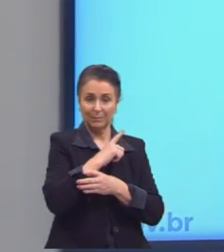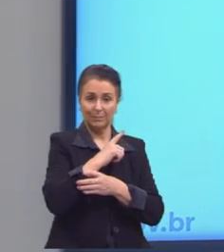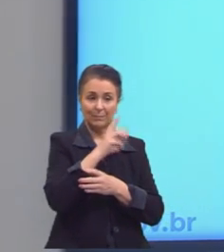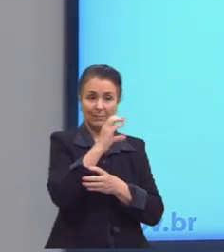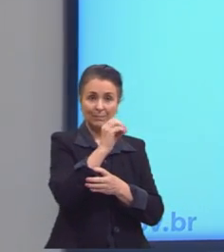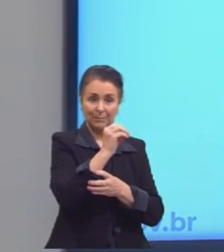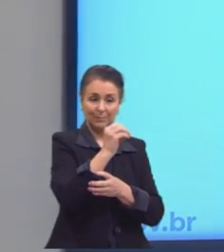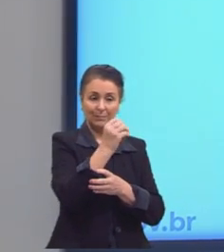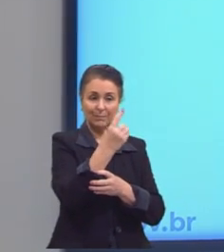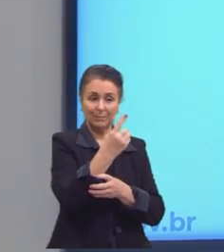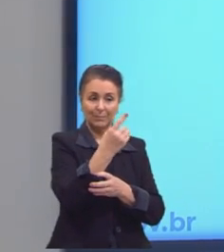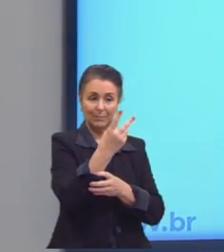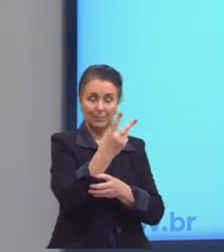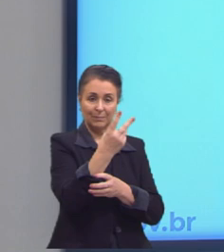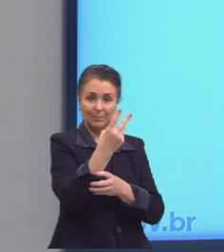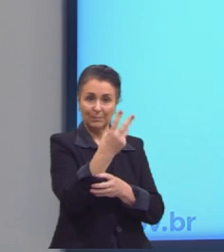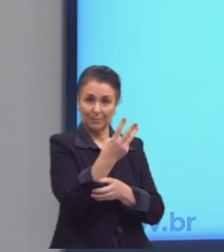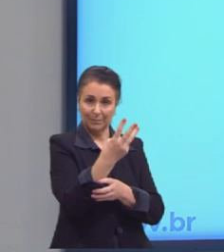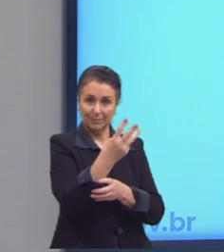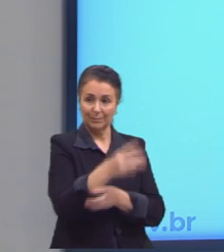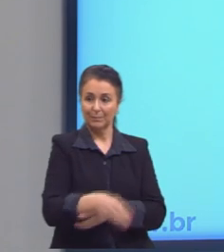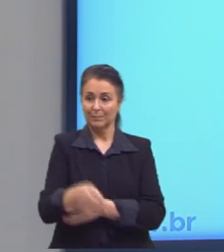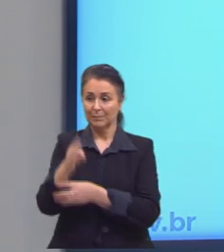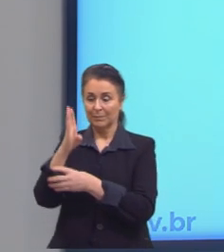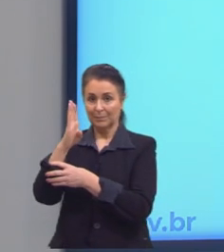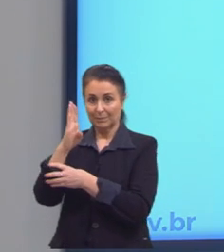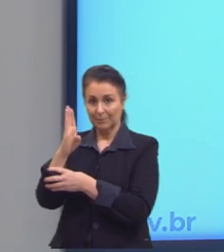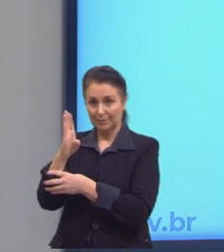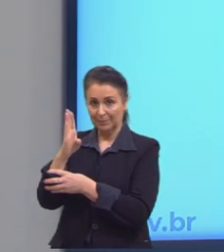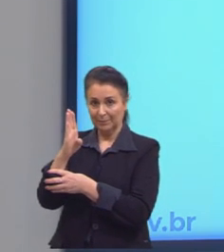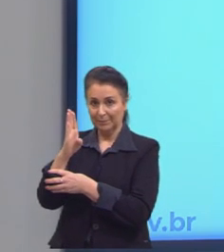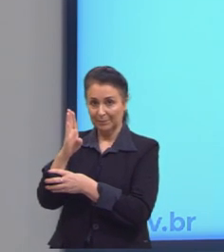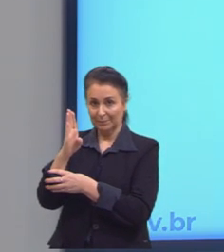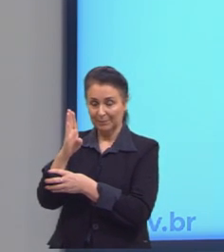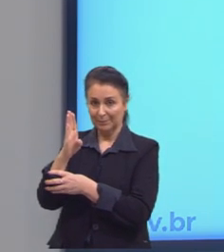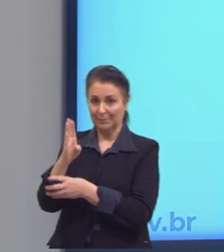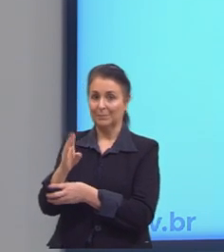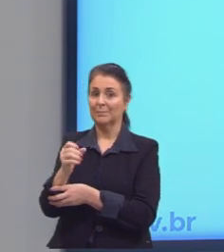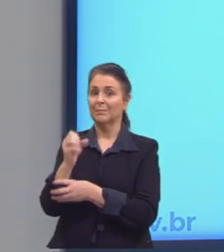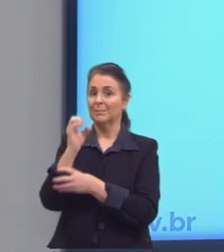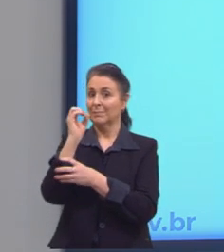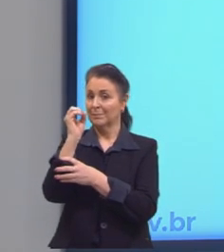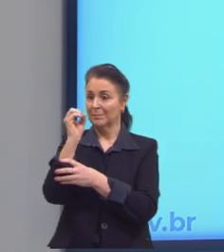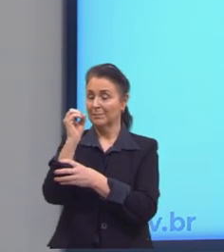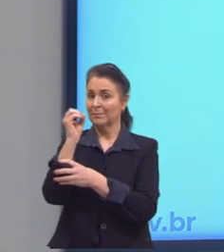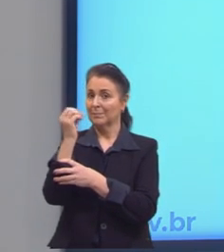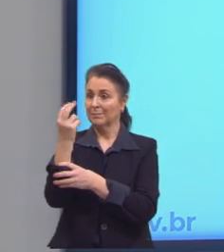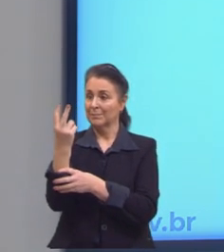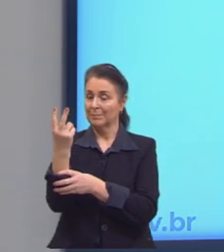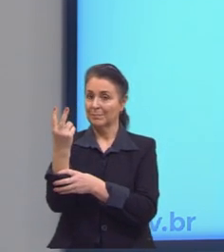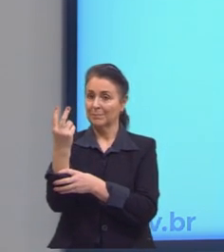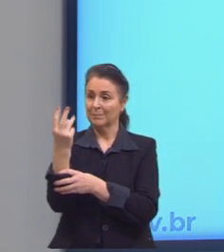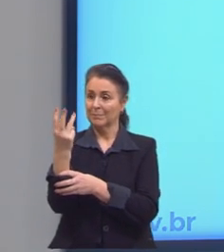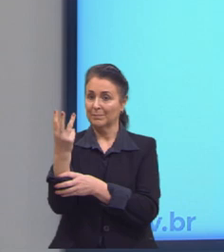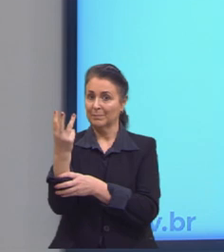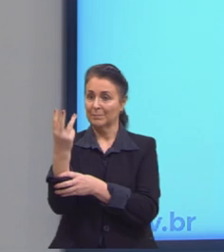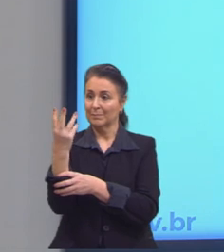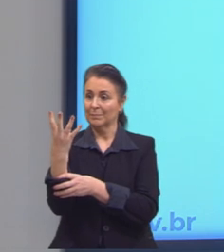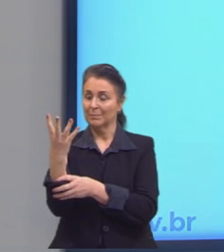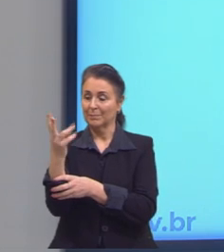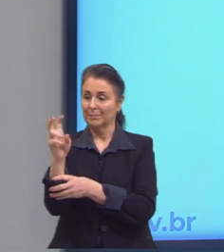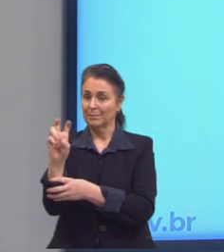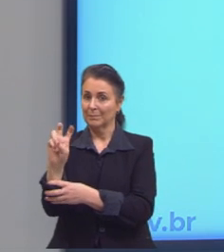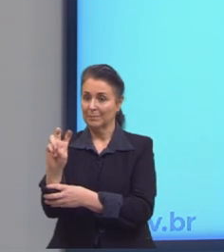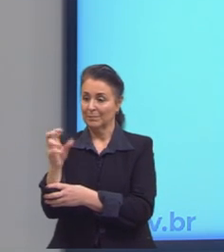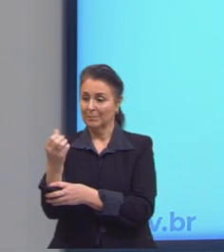0, 1, 2 e 3. Enquanto o conjunto B, ele é composto de 0, 2, 3, 4,